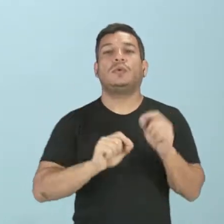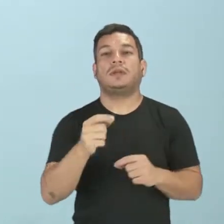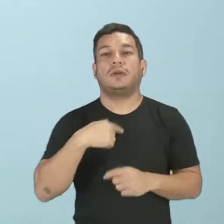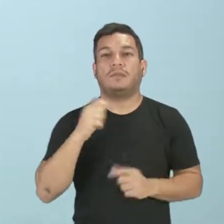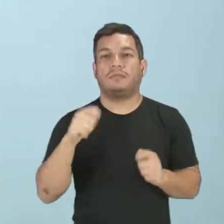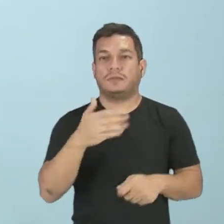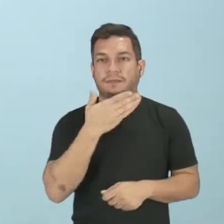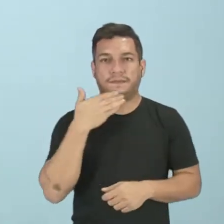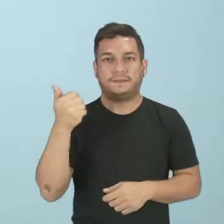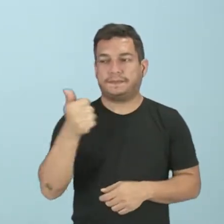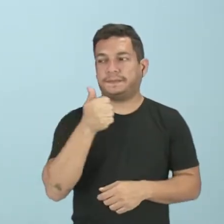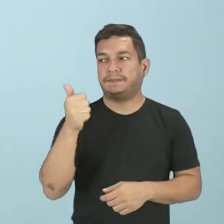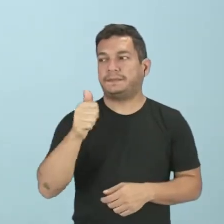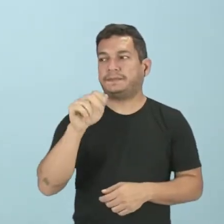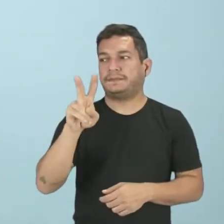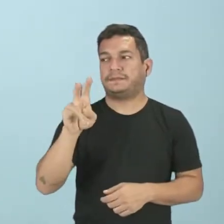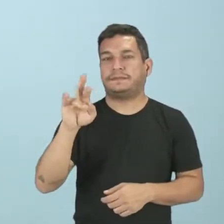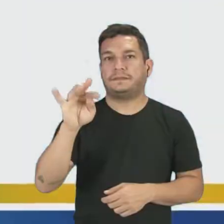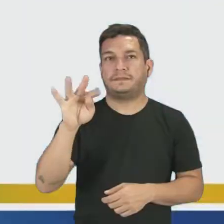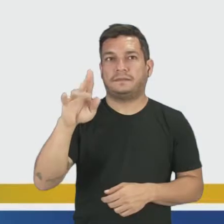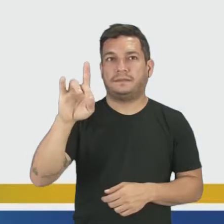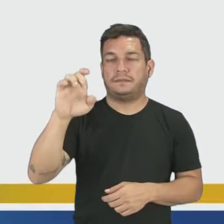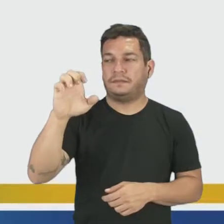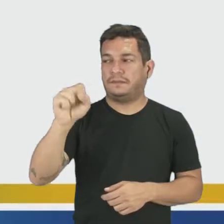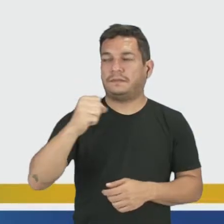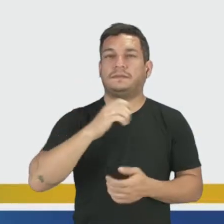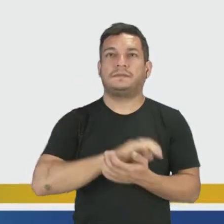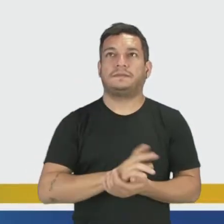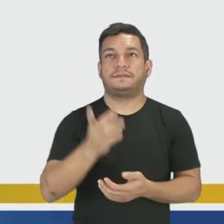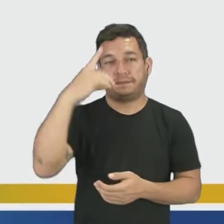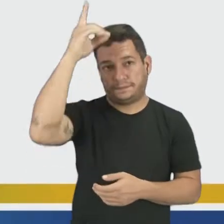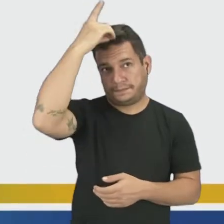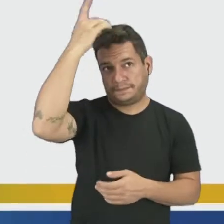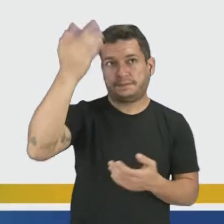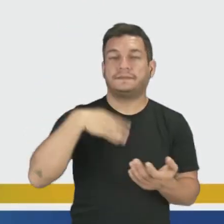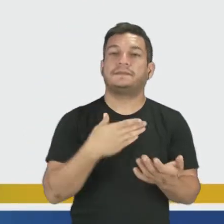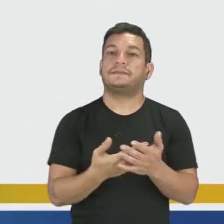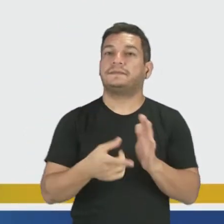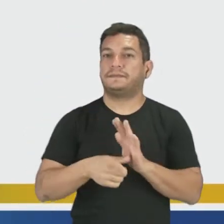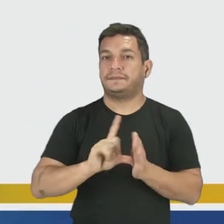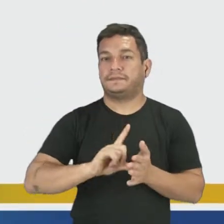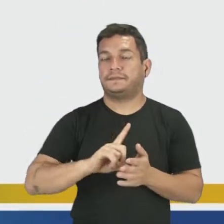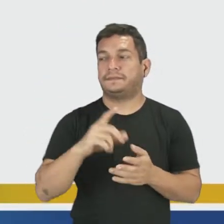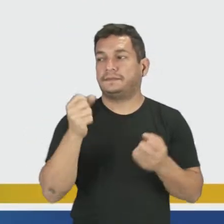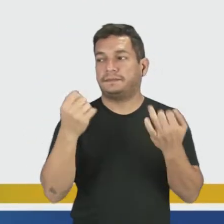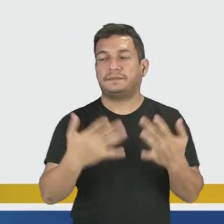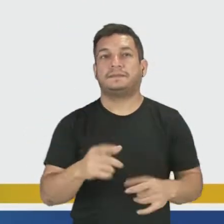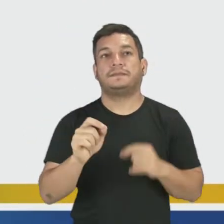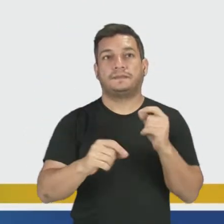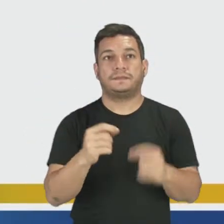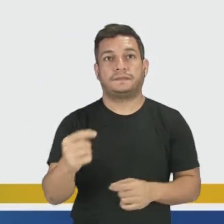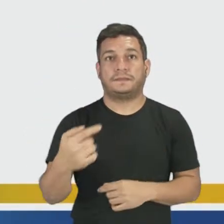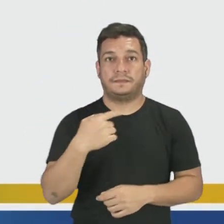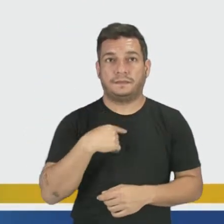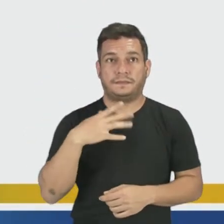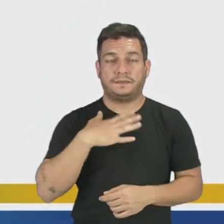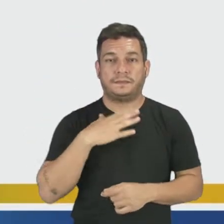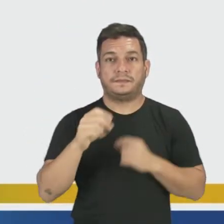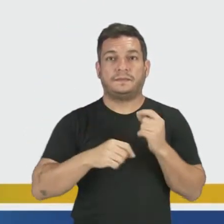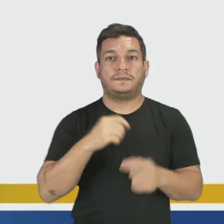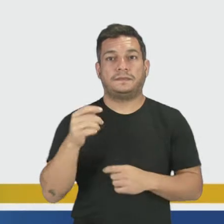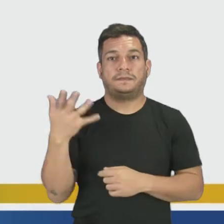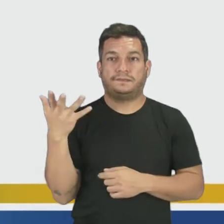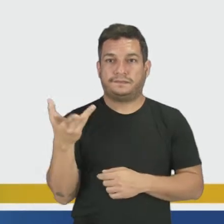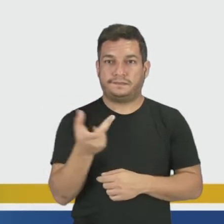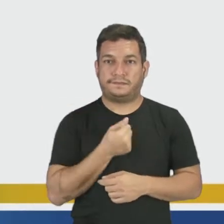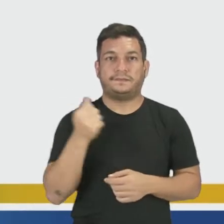breve lembrança da aula anterior. Na aula anterior, a gente falou sobre eu e os meus talentos no